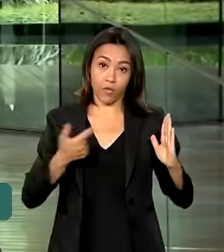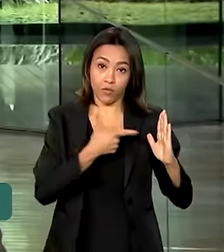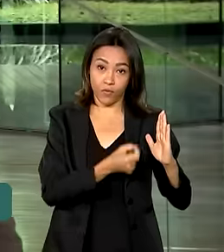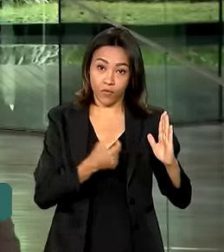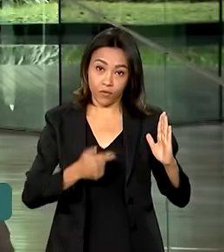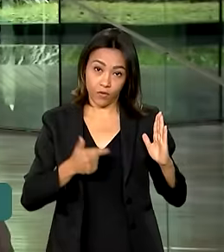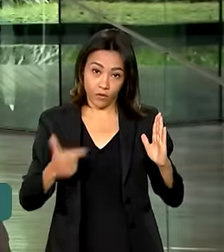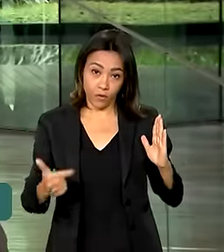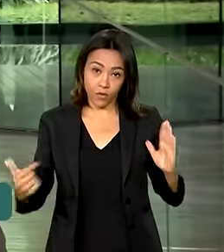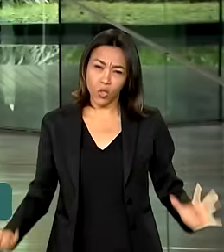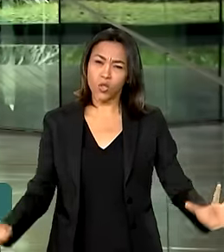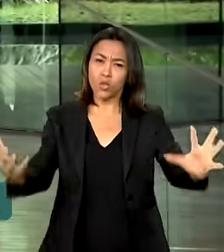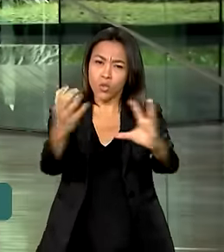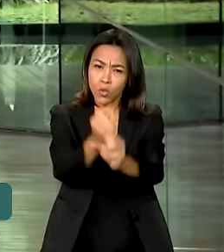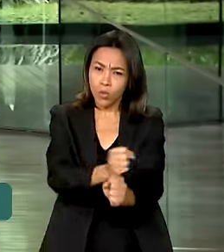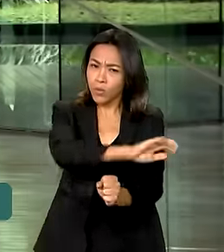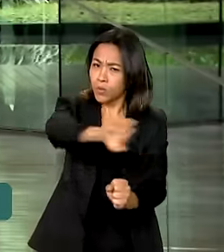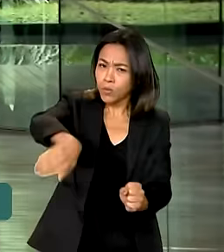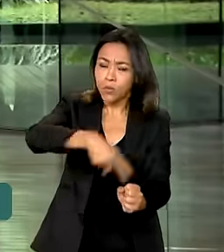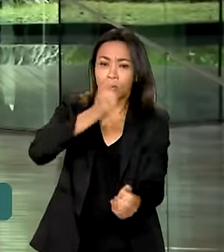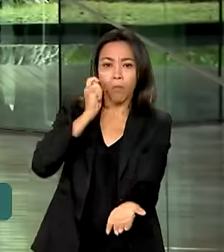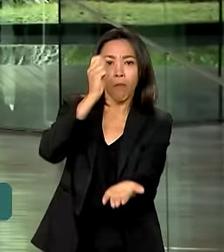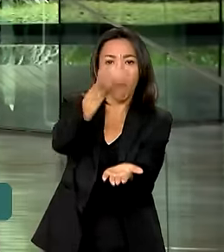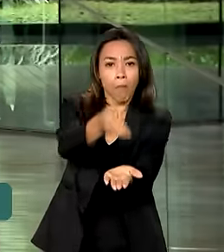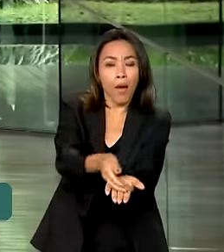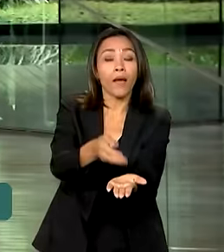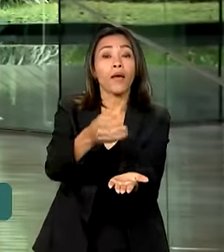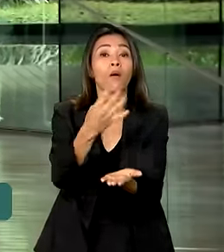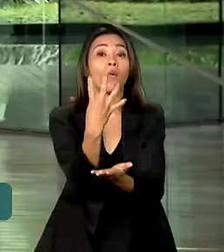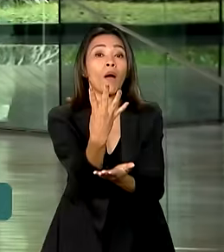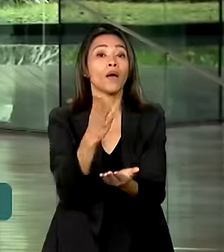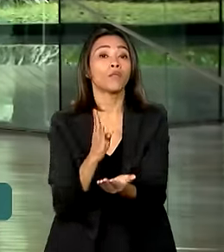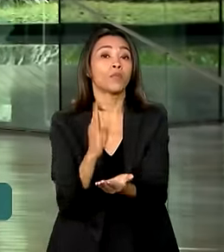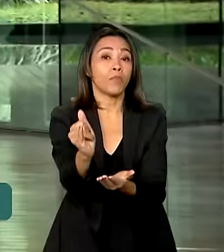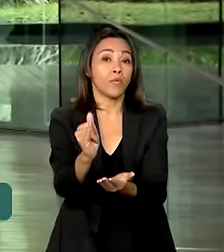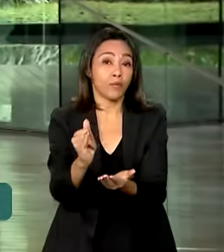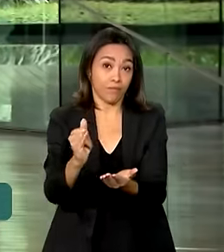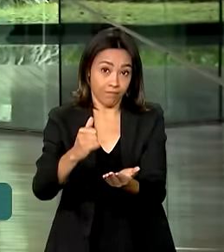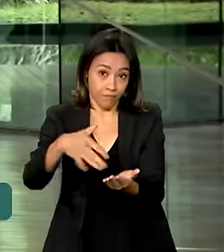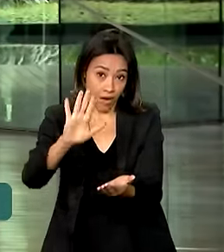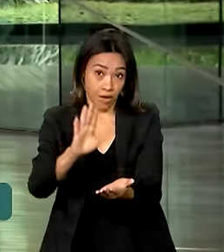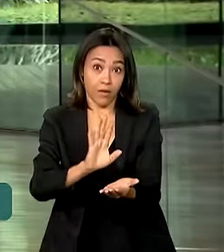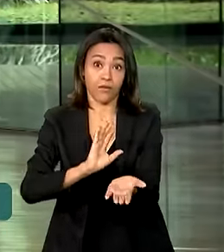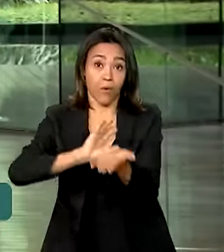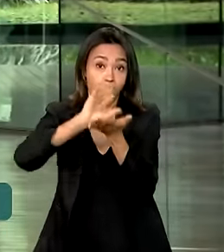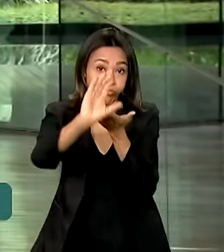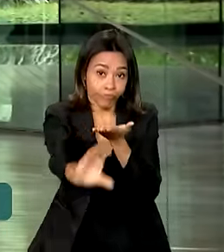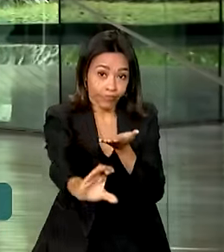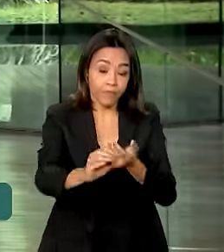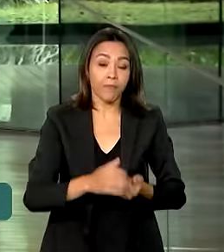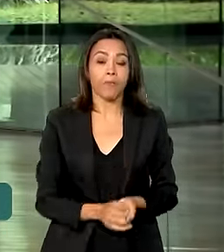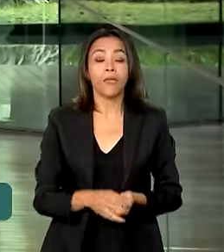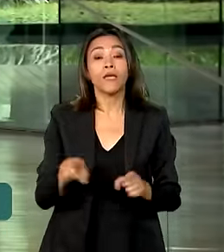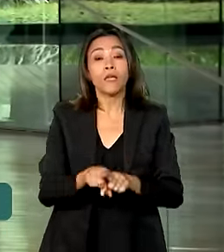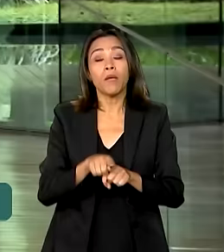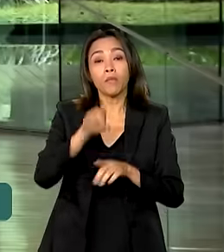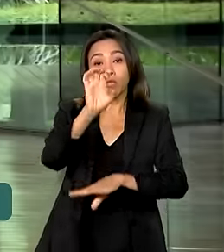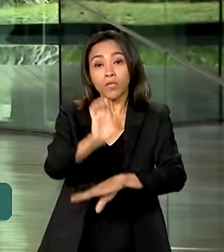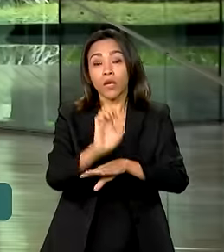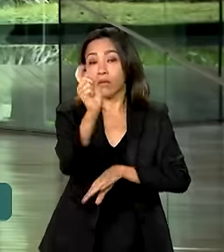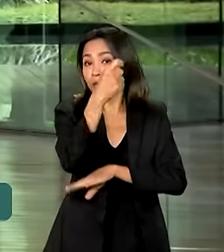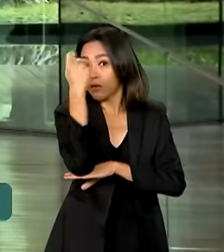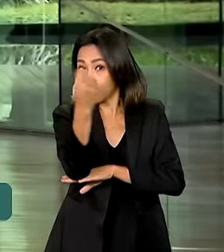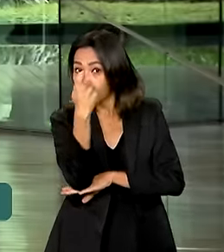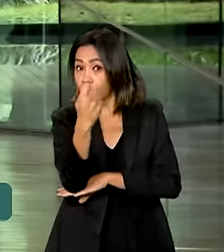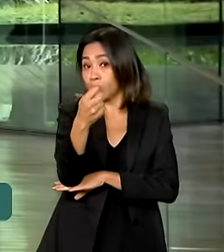O valor total pago agora é de R$,5 bilhões. Além disso, para o Rio Grande do Sul, por